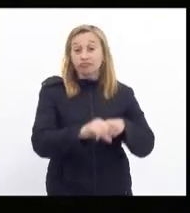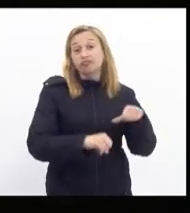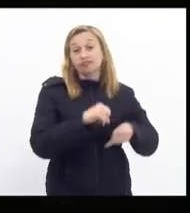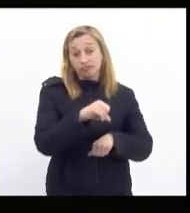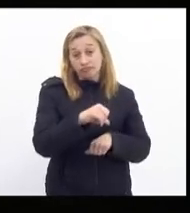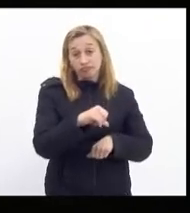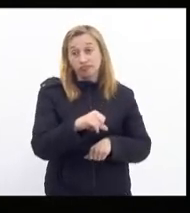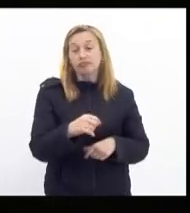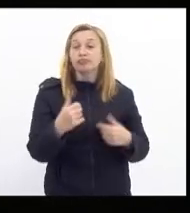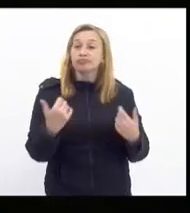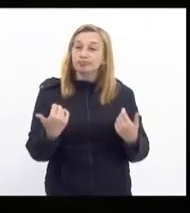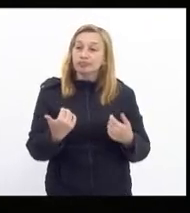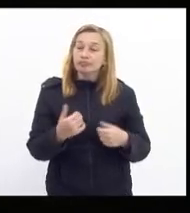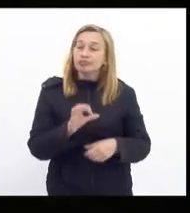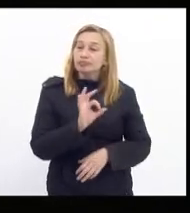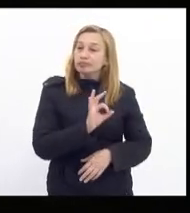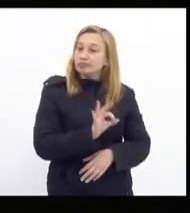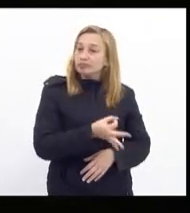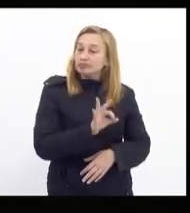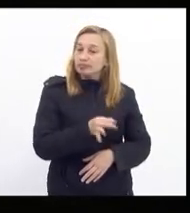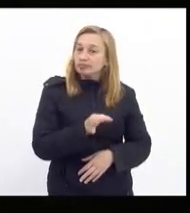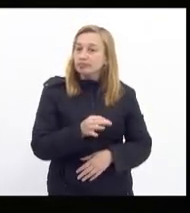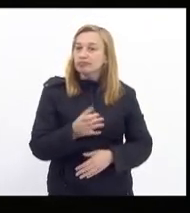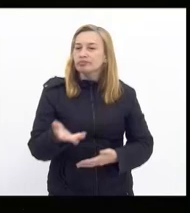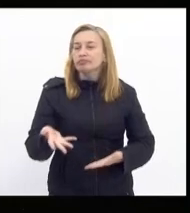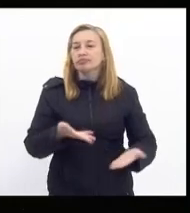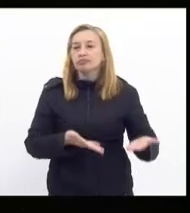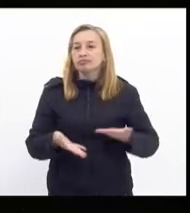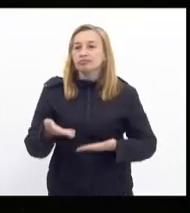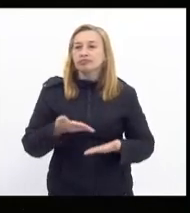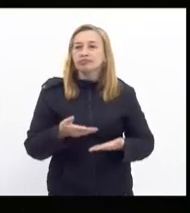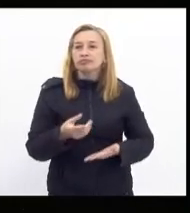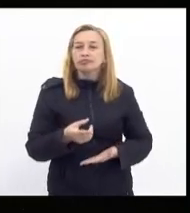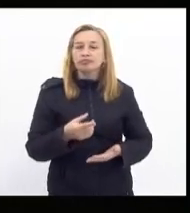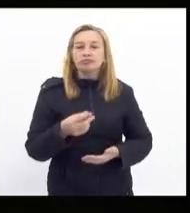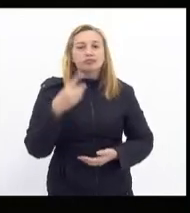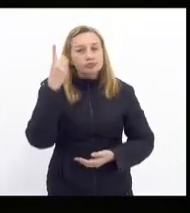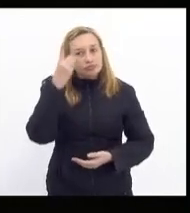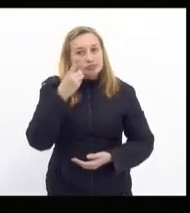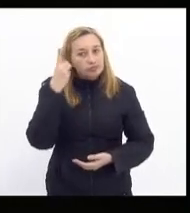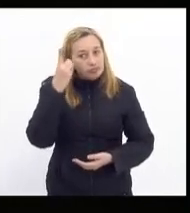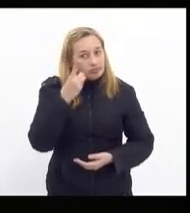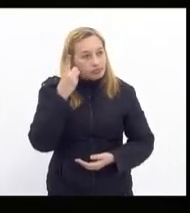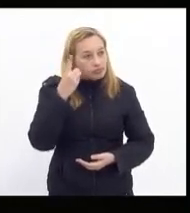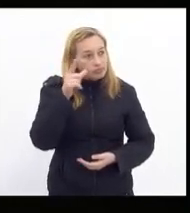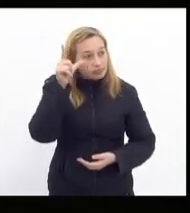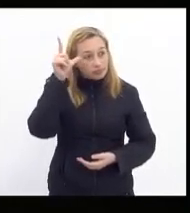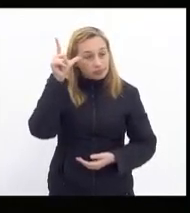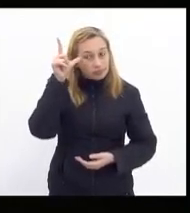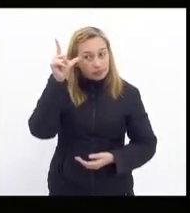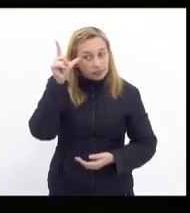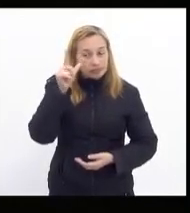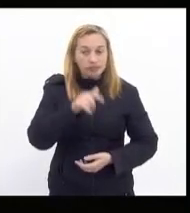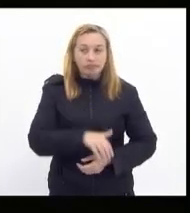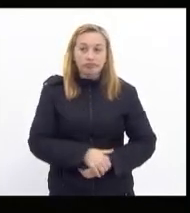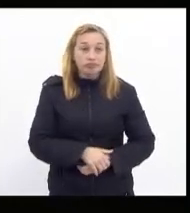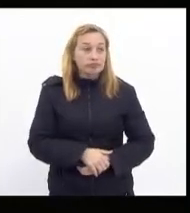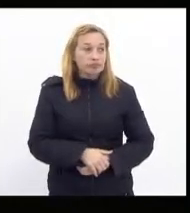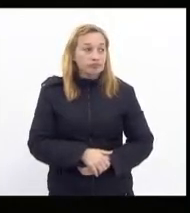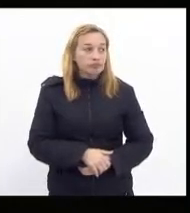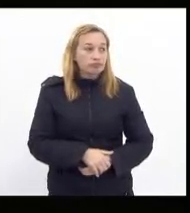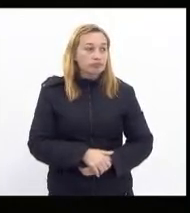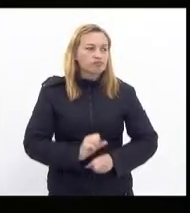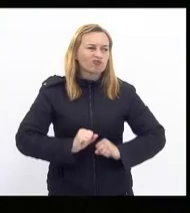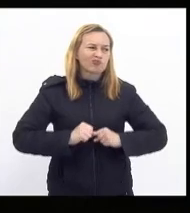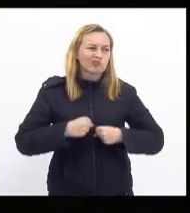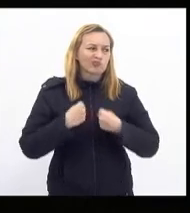nós temos inclusive com a participação a nobre deputada Lucinha tem se